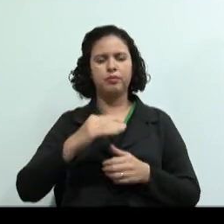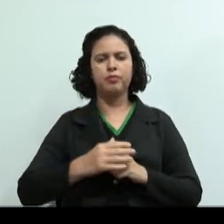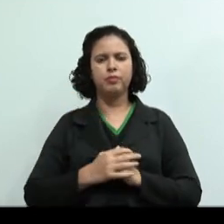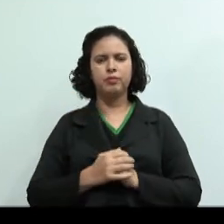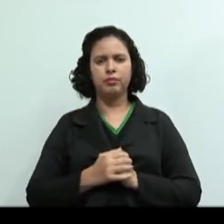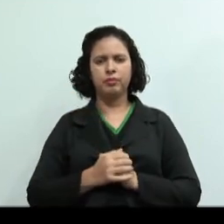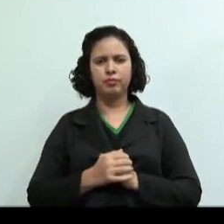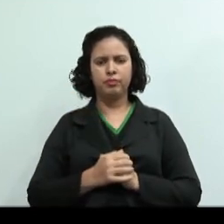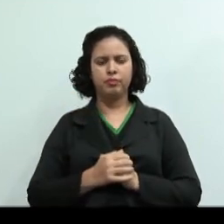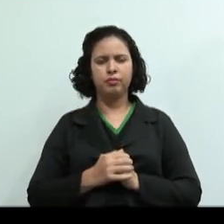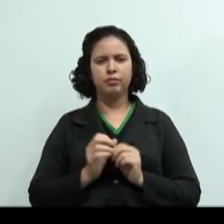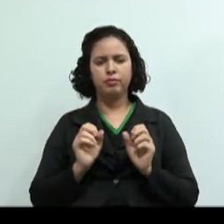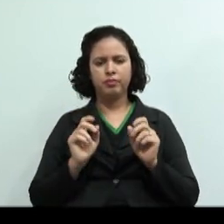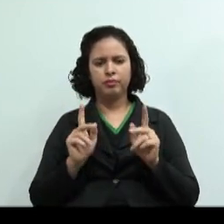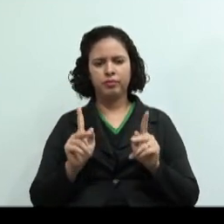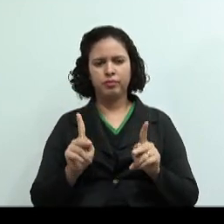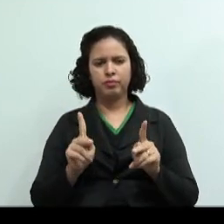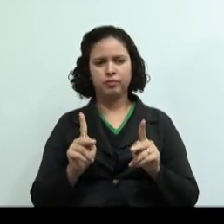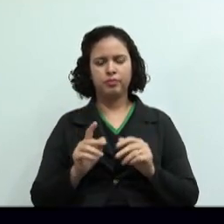Ok.